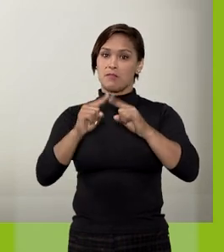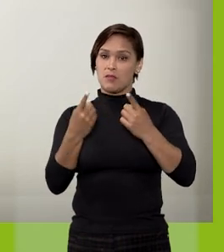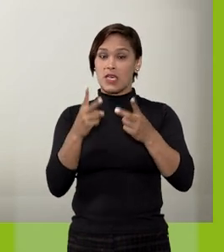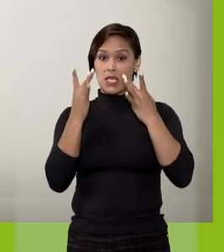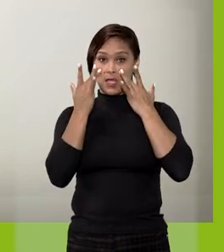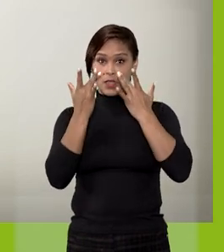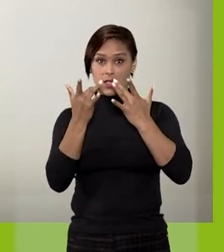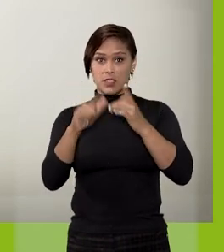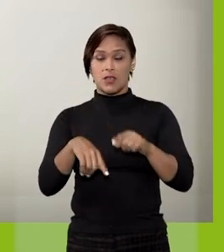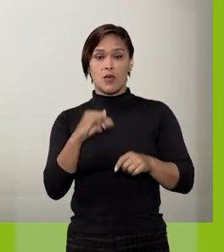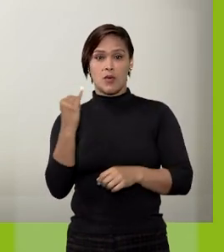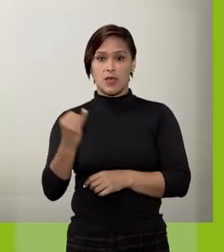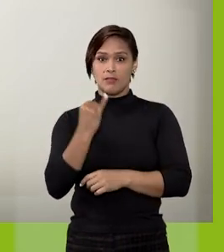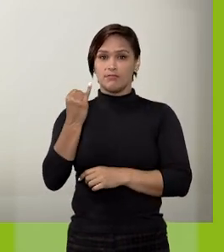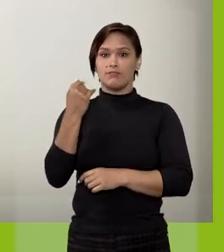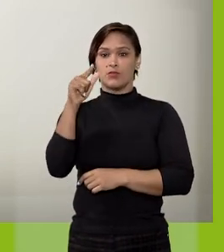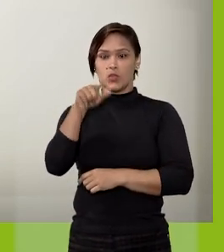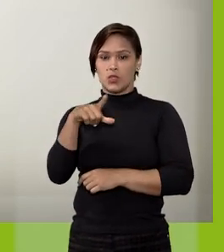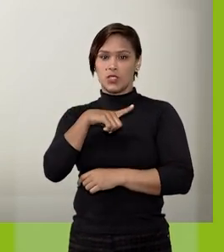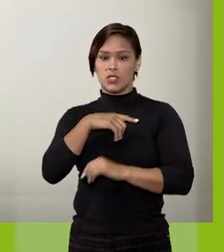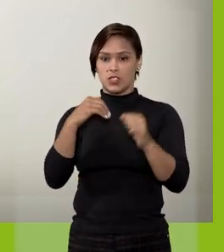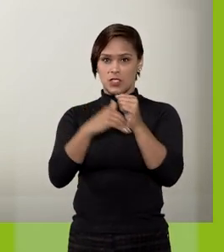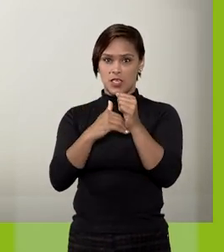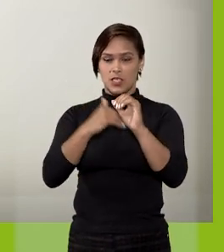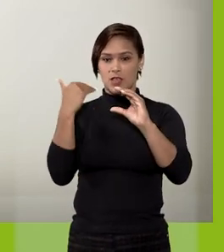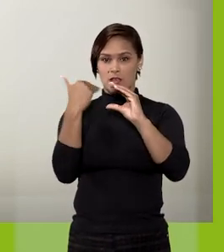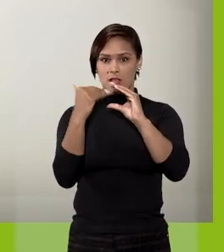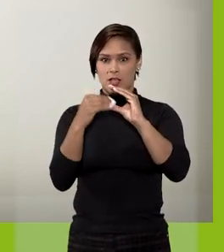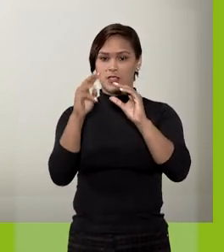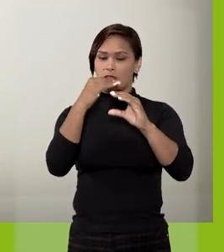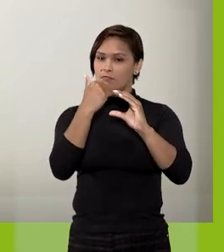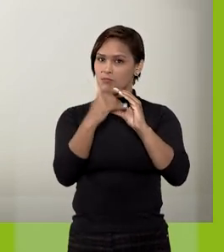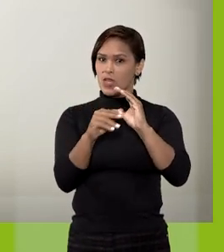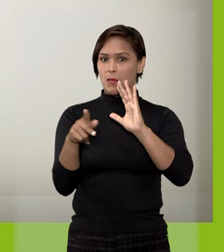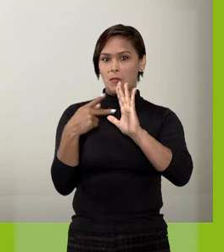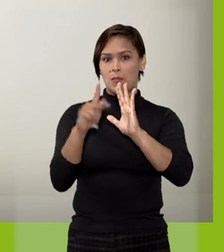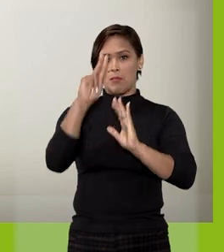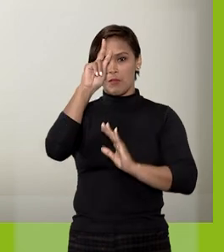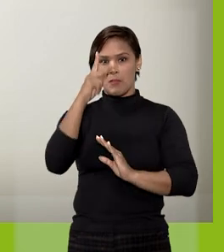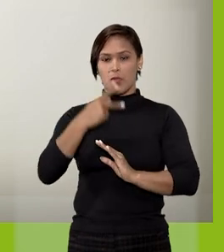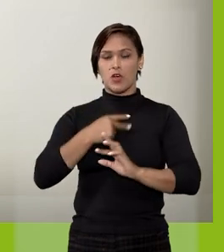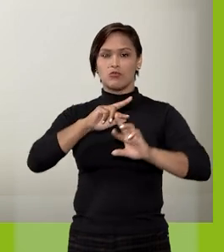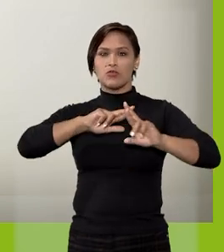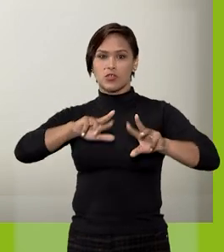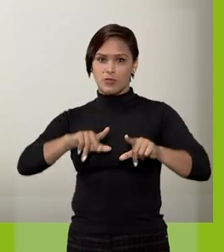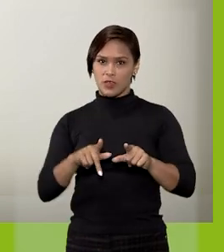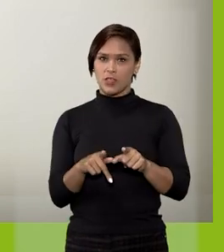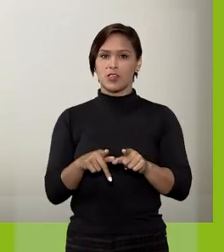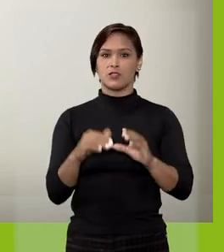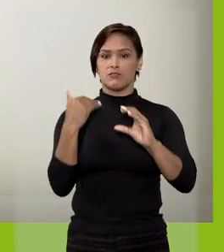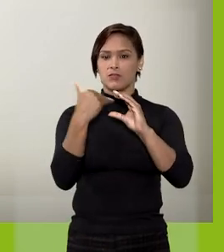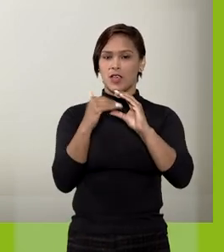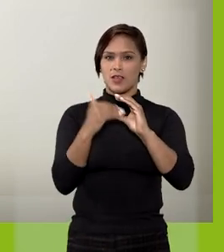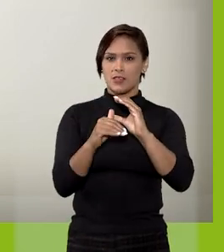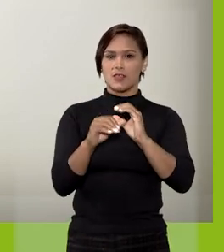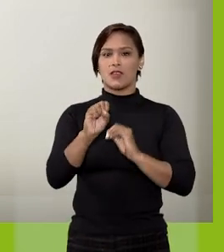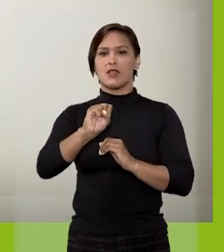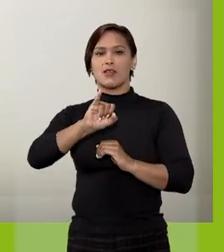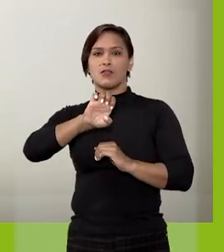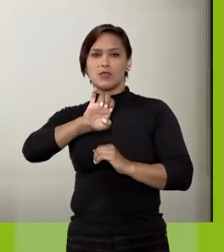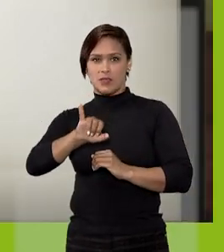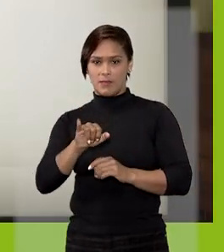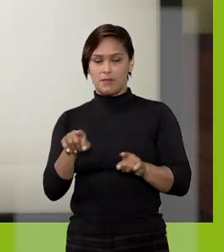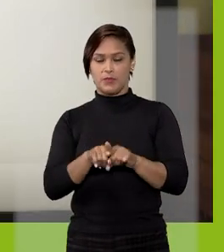atenção! É imprescindível que a senha de acesso a esse e-mail pessoal seja diferente da senha de acesso ao SEI.